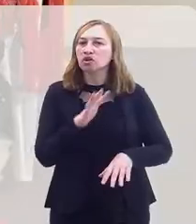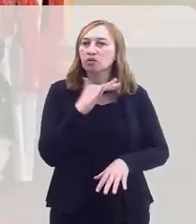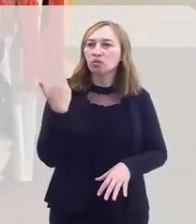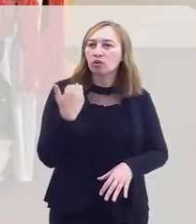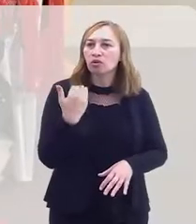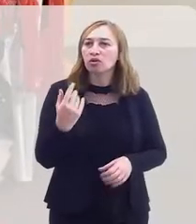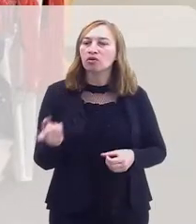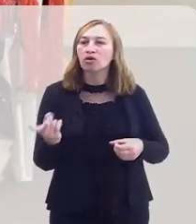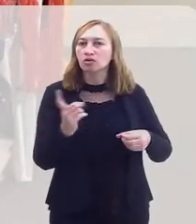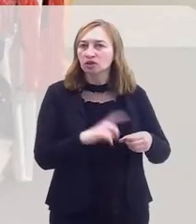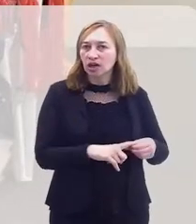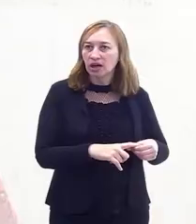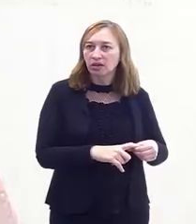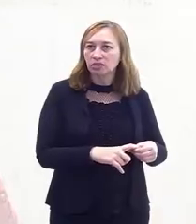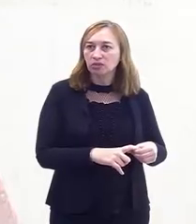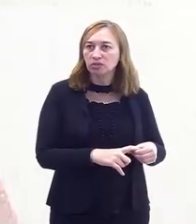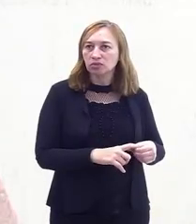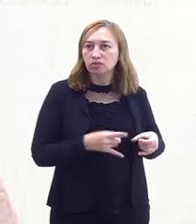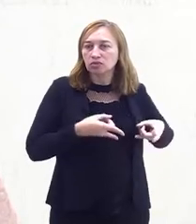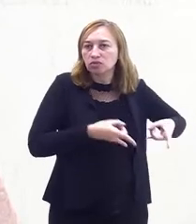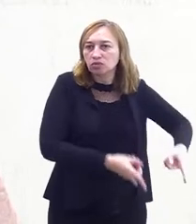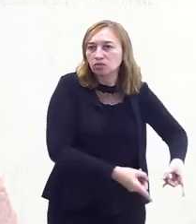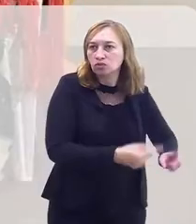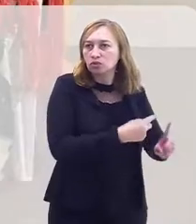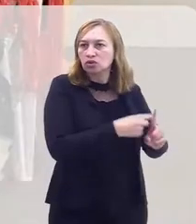assim que morre, vocês voltaram do enterro,